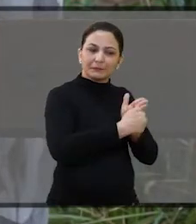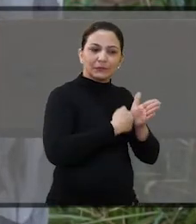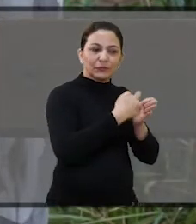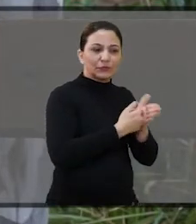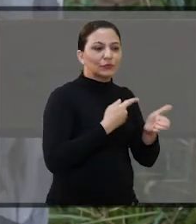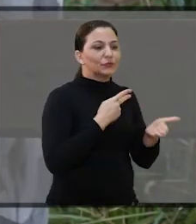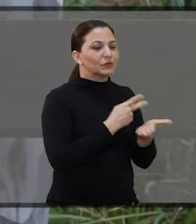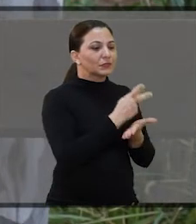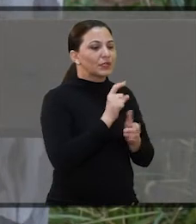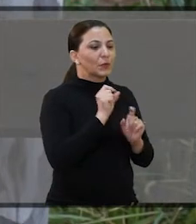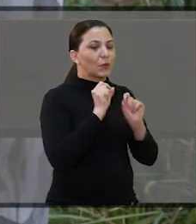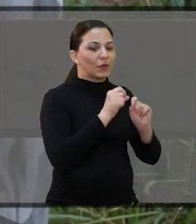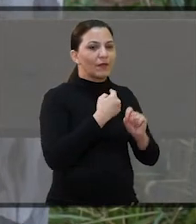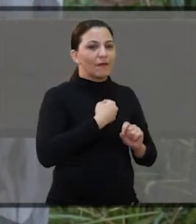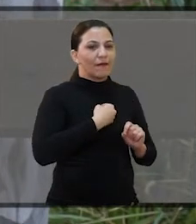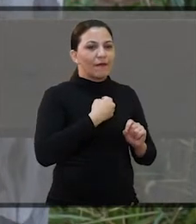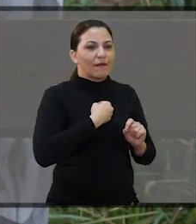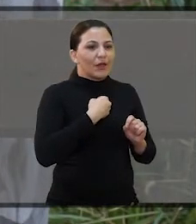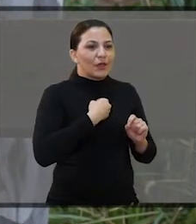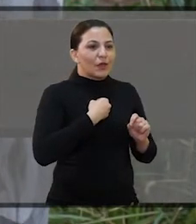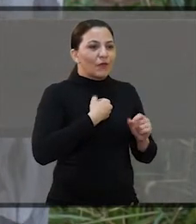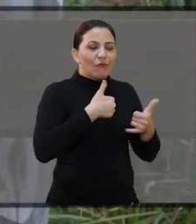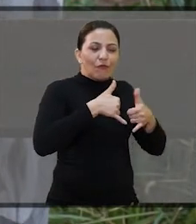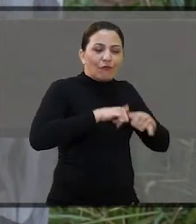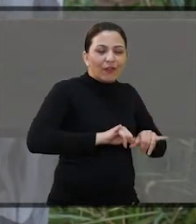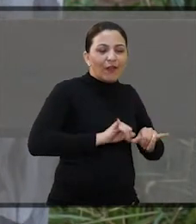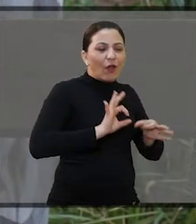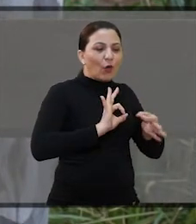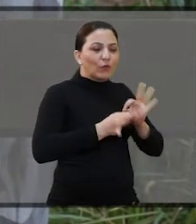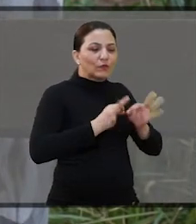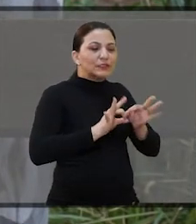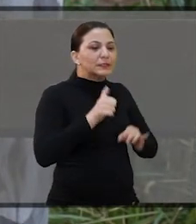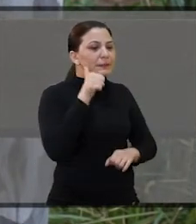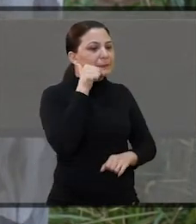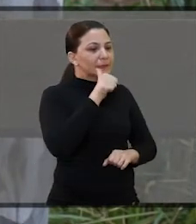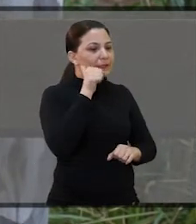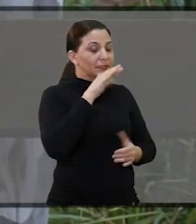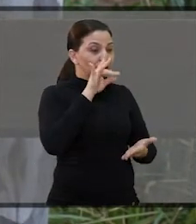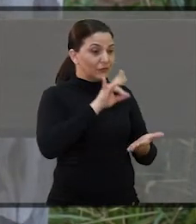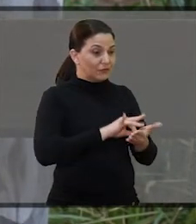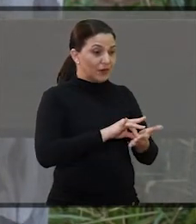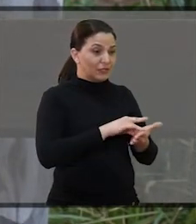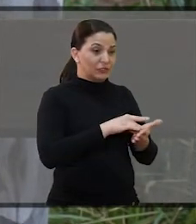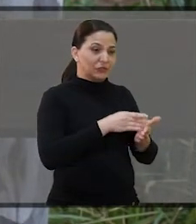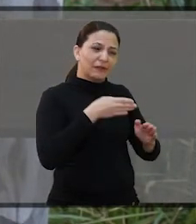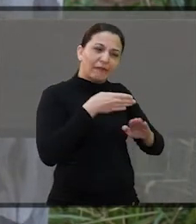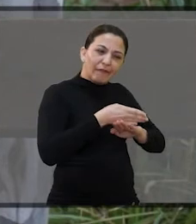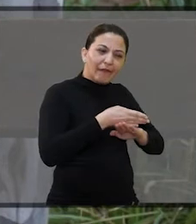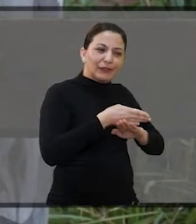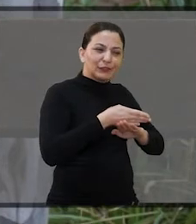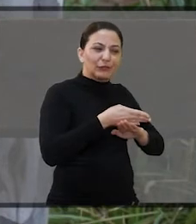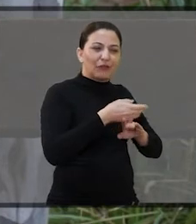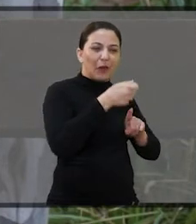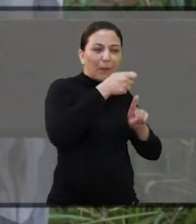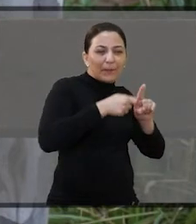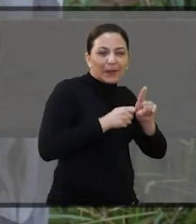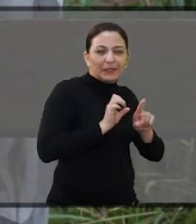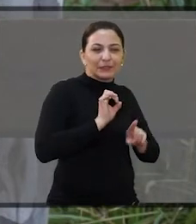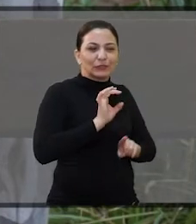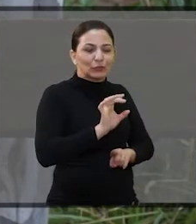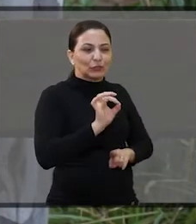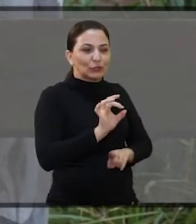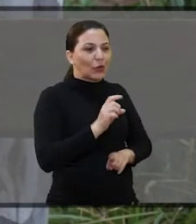sempre o que me faz, o que me prende aqui na Oficina das Meninas. Porque, na verdade, quando eu entrei aqui, era para ficar um